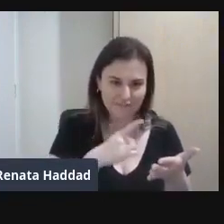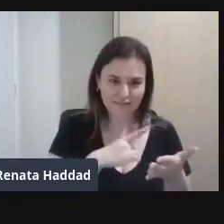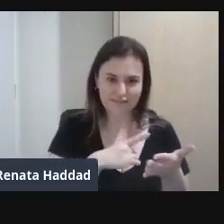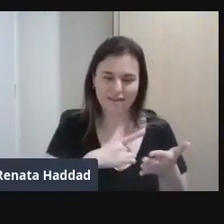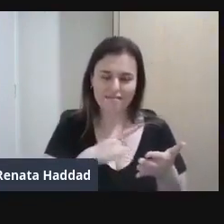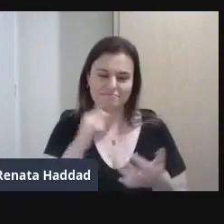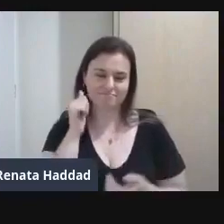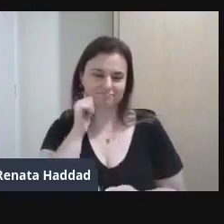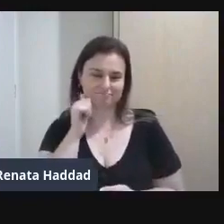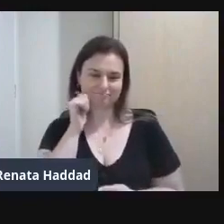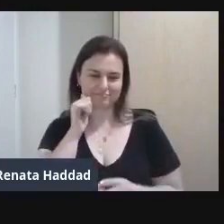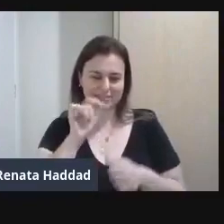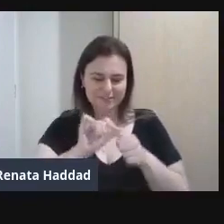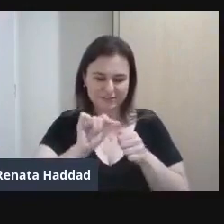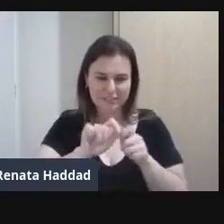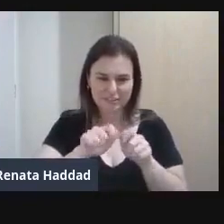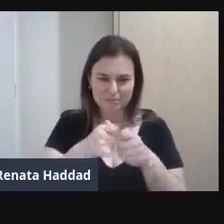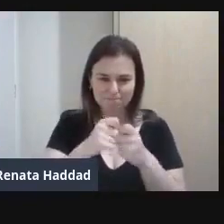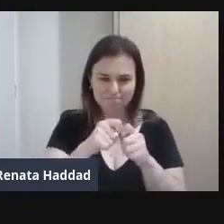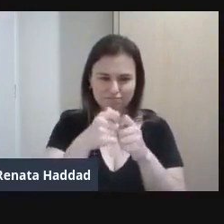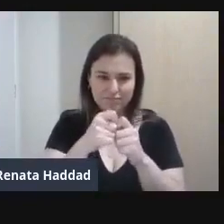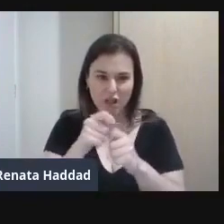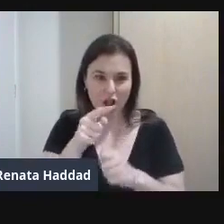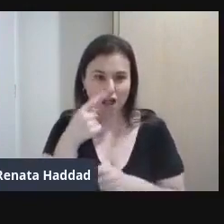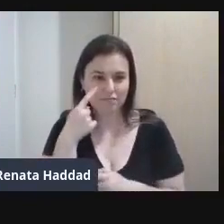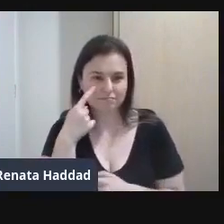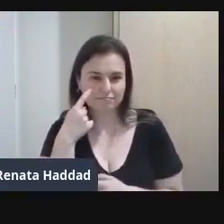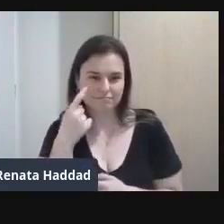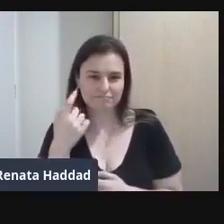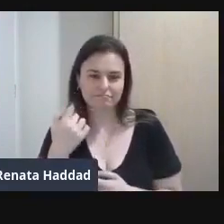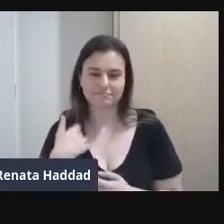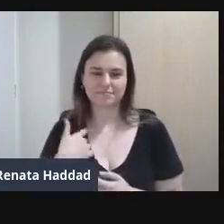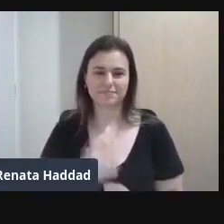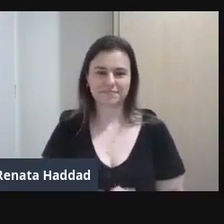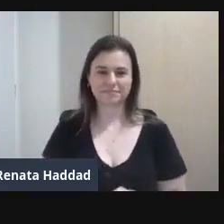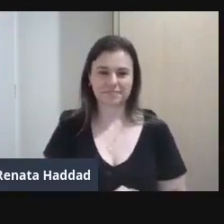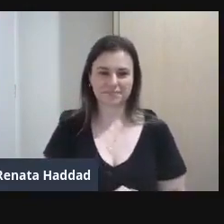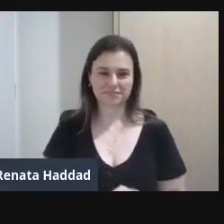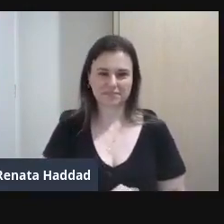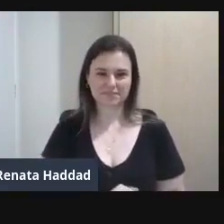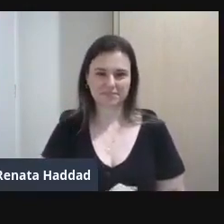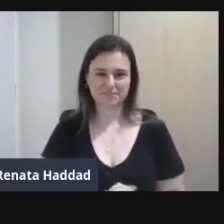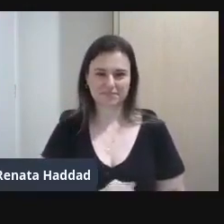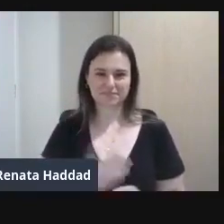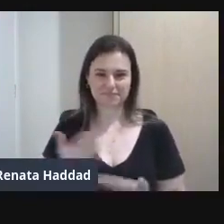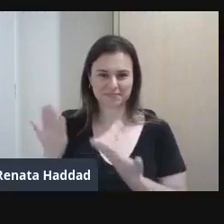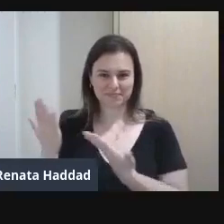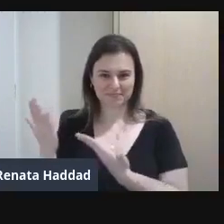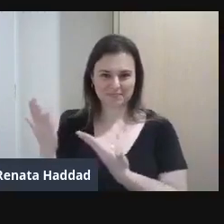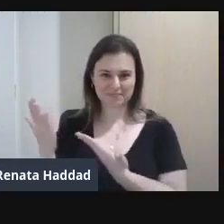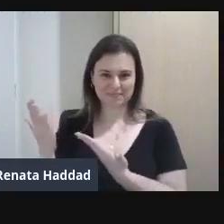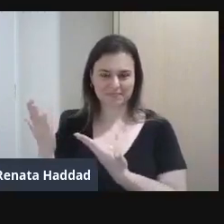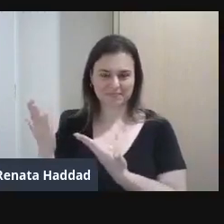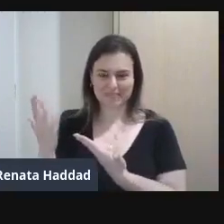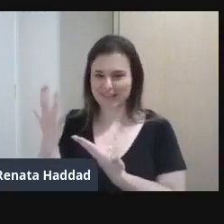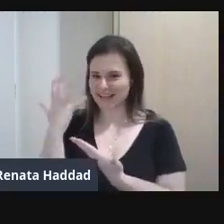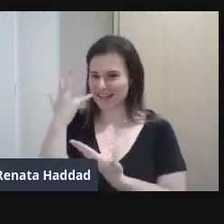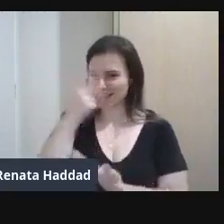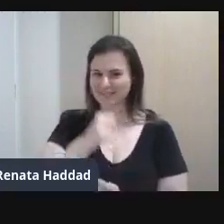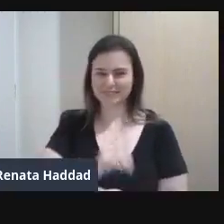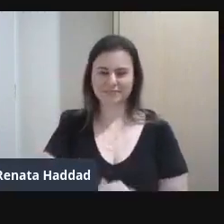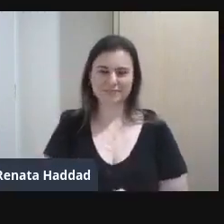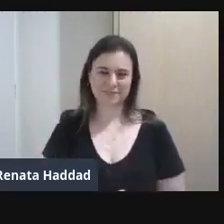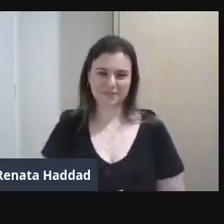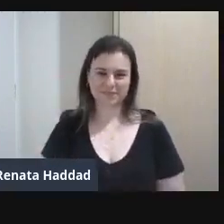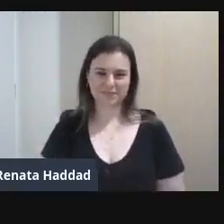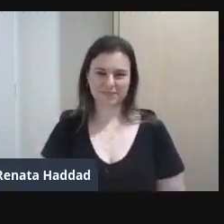mulheres Incríveis As Dumont Olha, gente Olha que linda Demais Dá um orgulho, gente